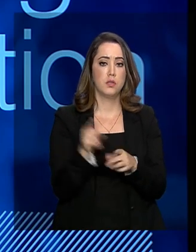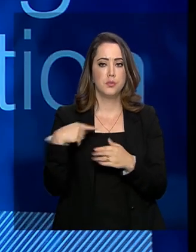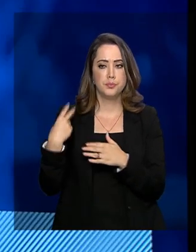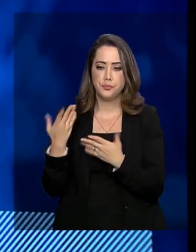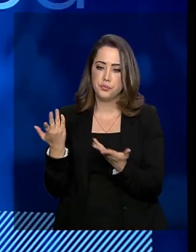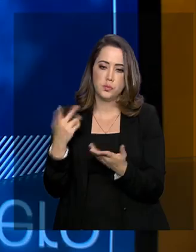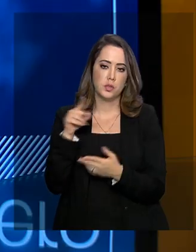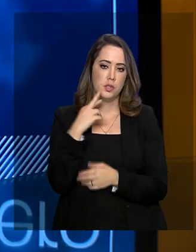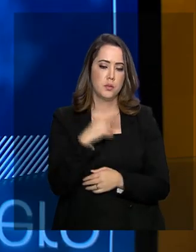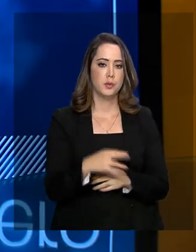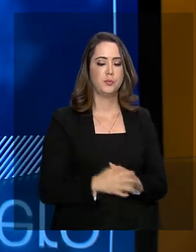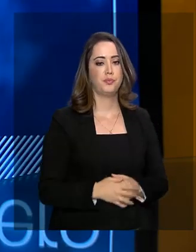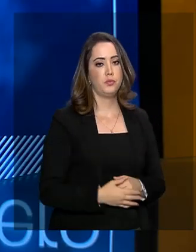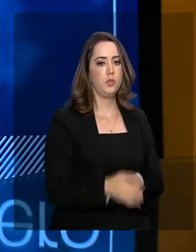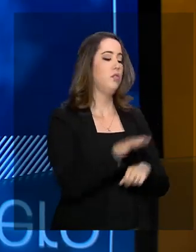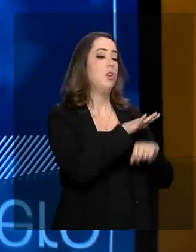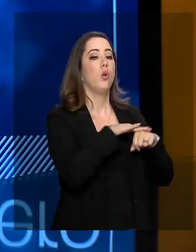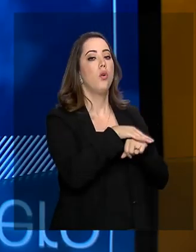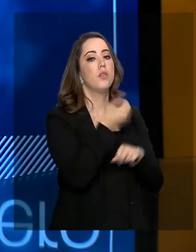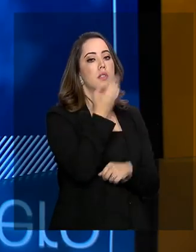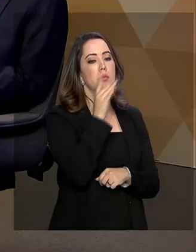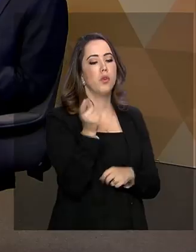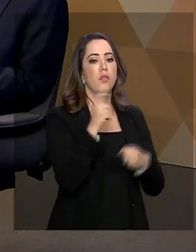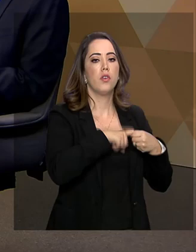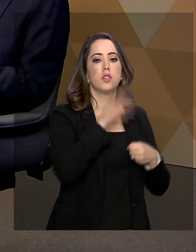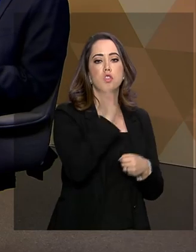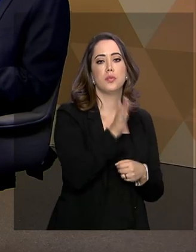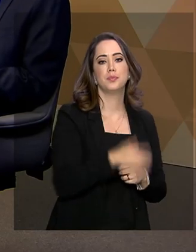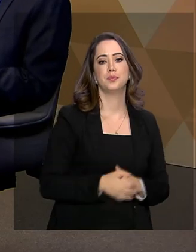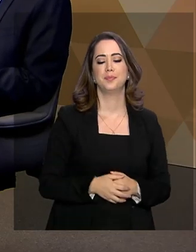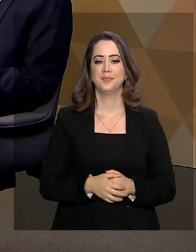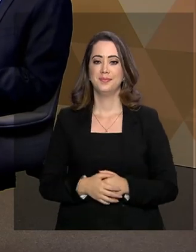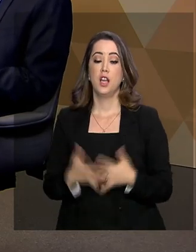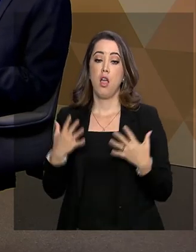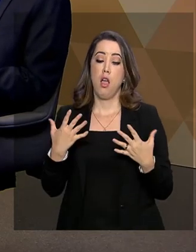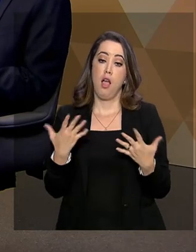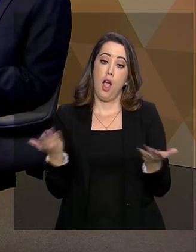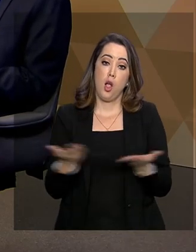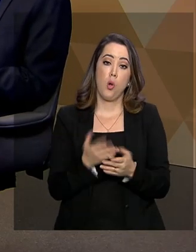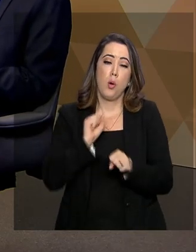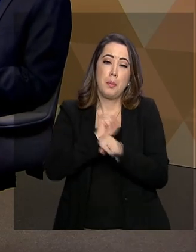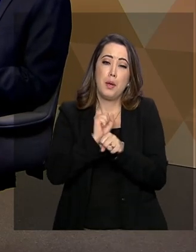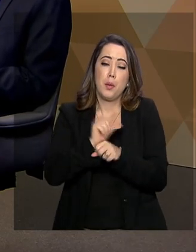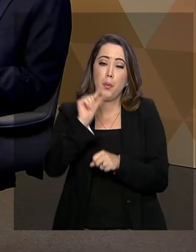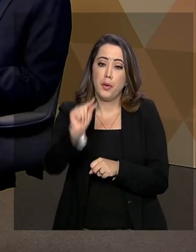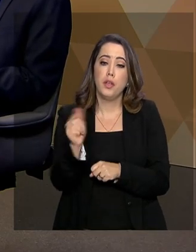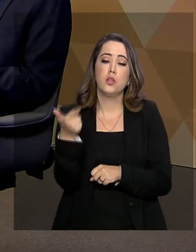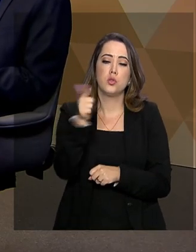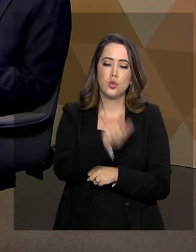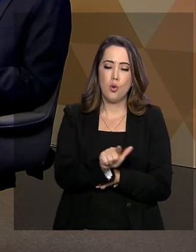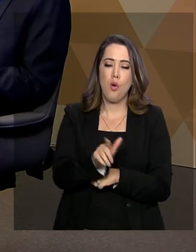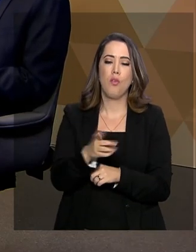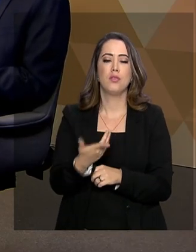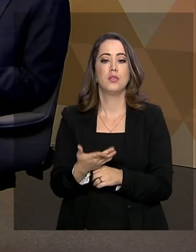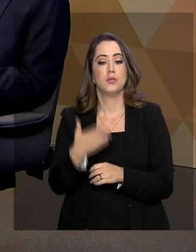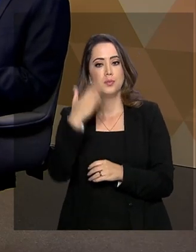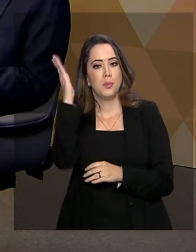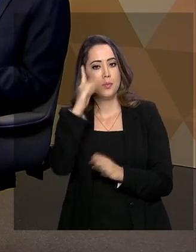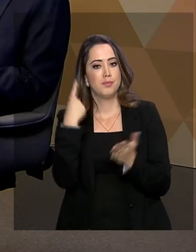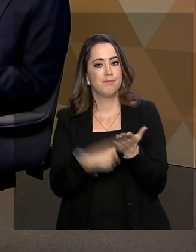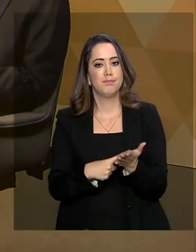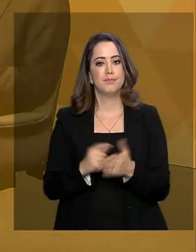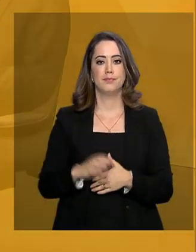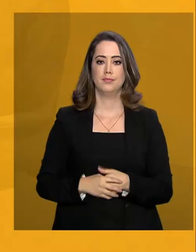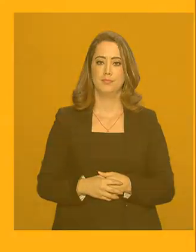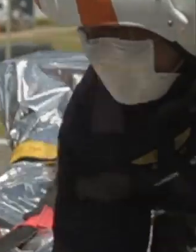cascata. Secretário, a conversa está boa, a gente já volta. Vamos para um breve intervalo e voltamos daqui a pouco com o Brasil em